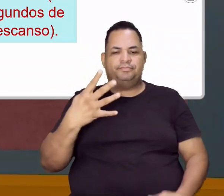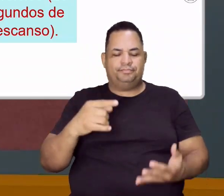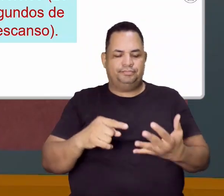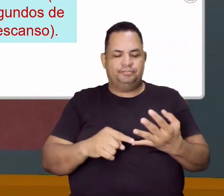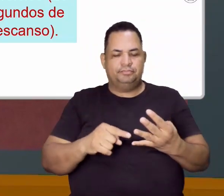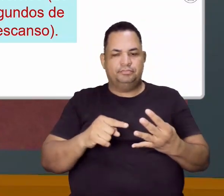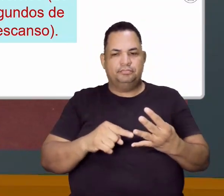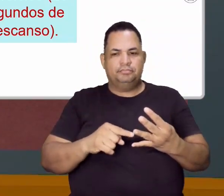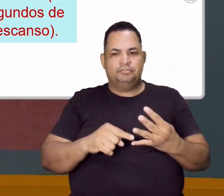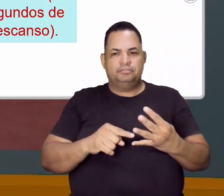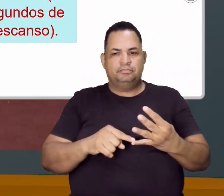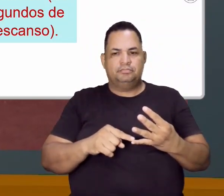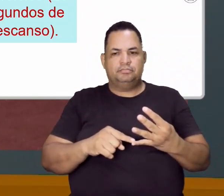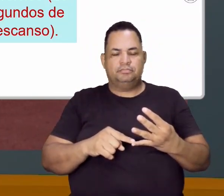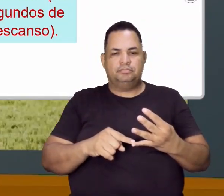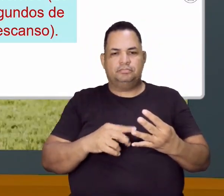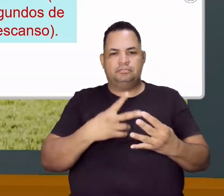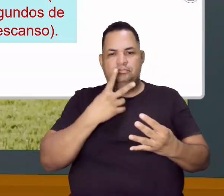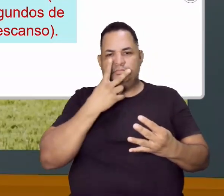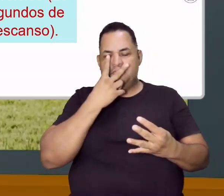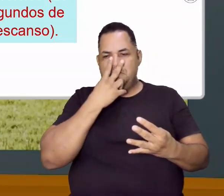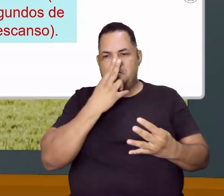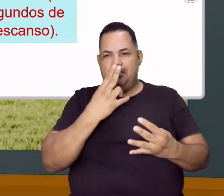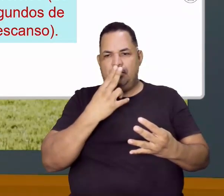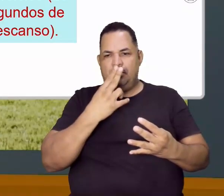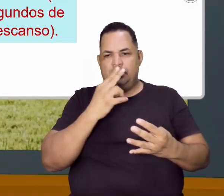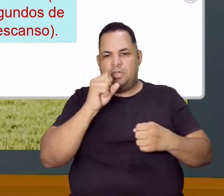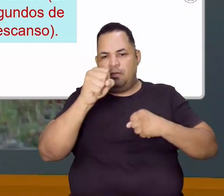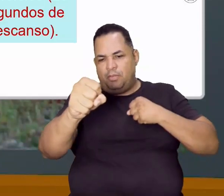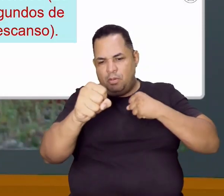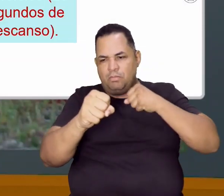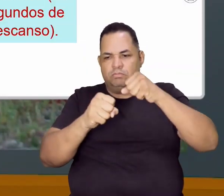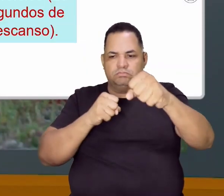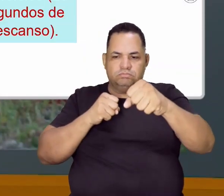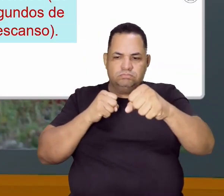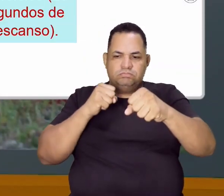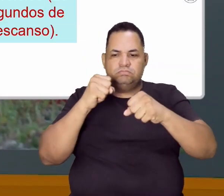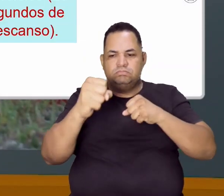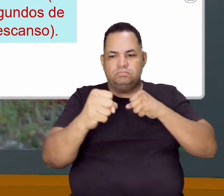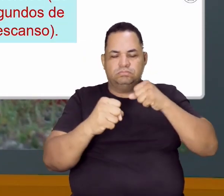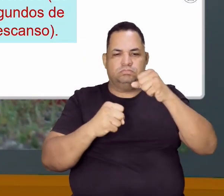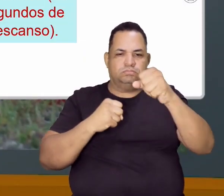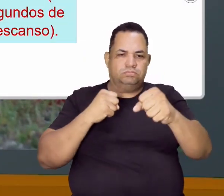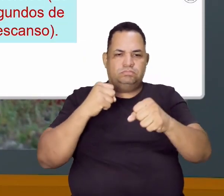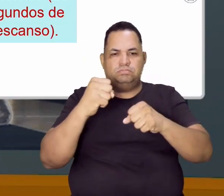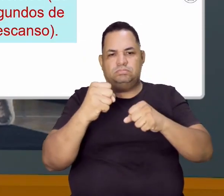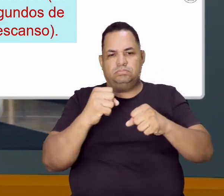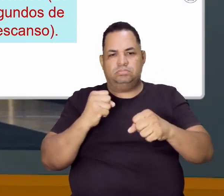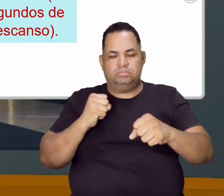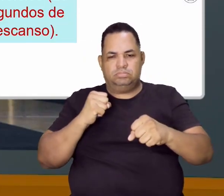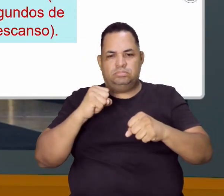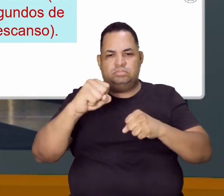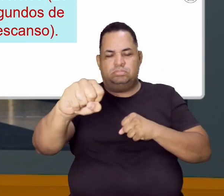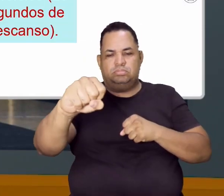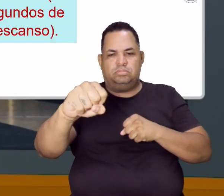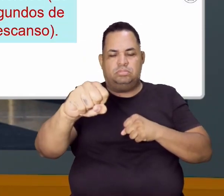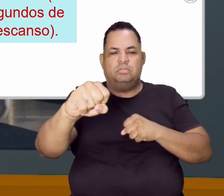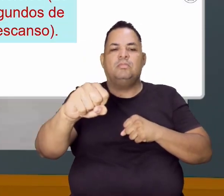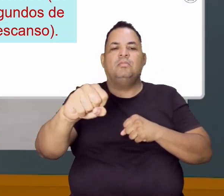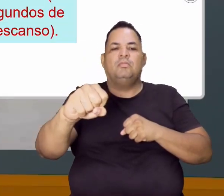vai simular aí como se fosse uma luta, tá? Uma luta de boxe, só que você vai dar um soco com